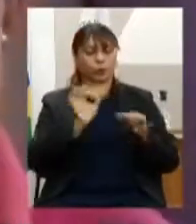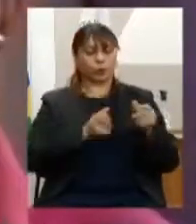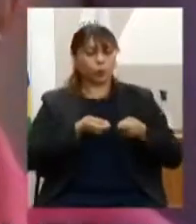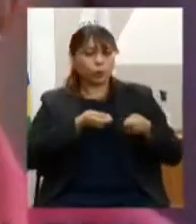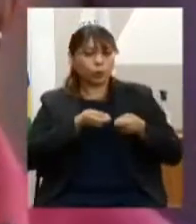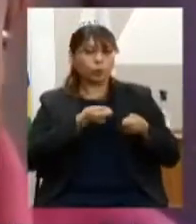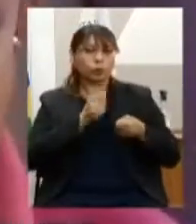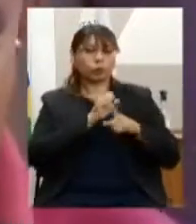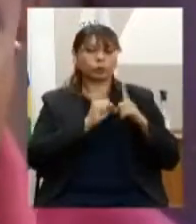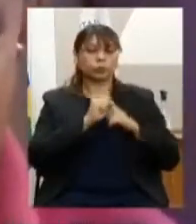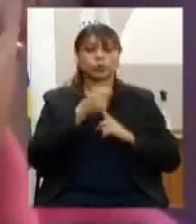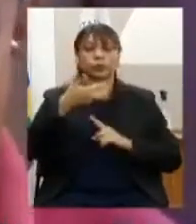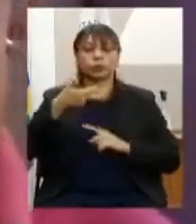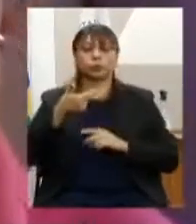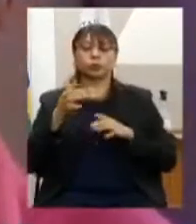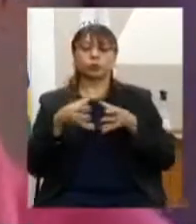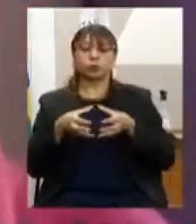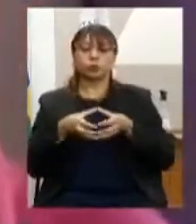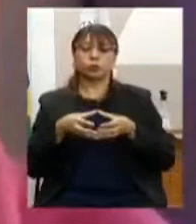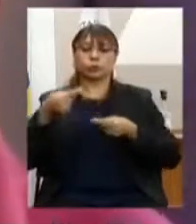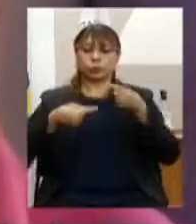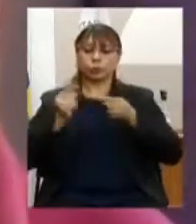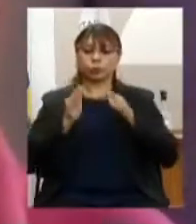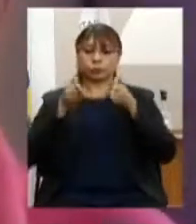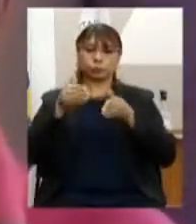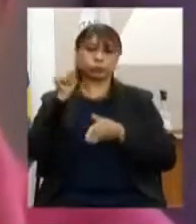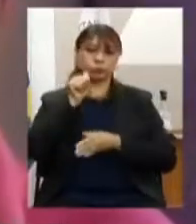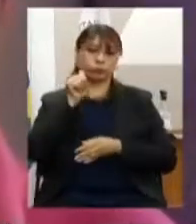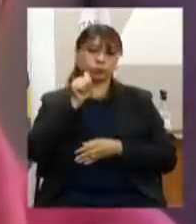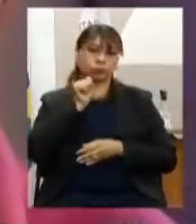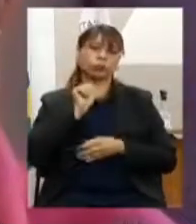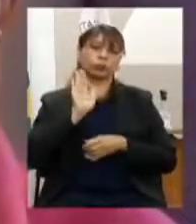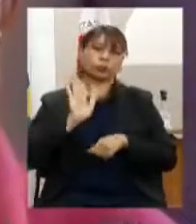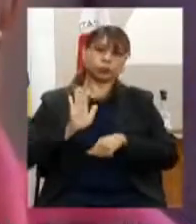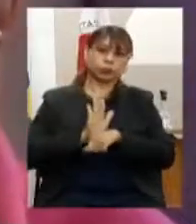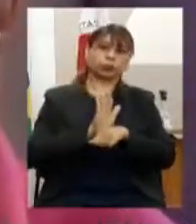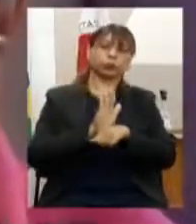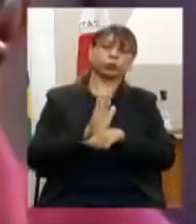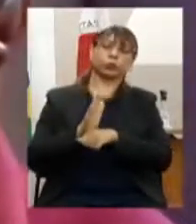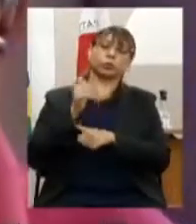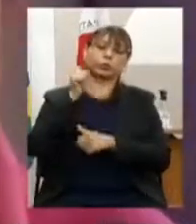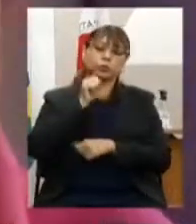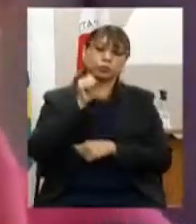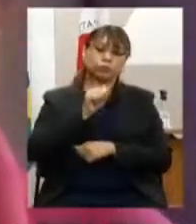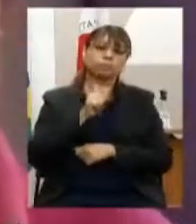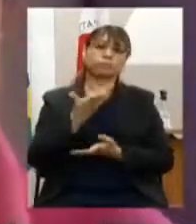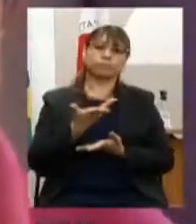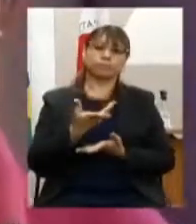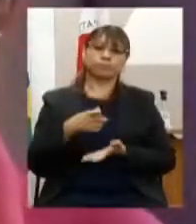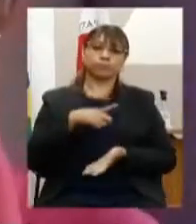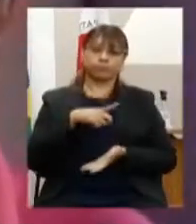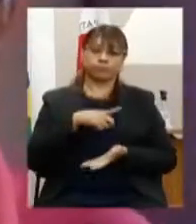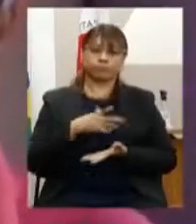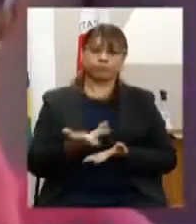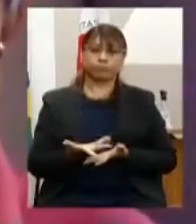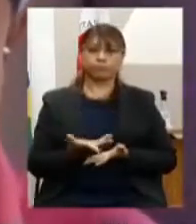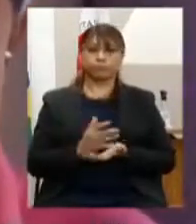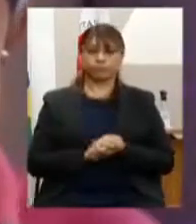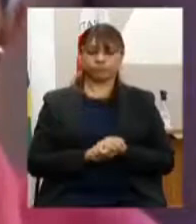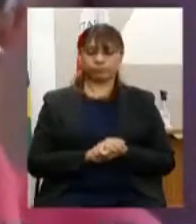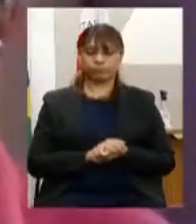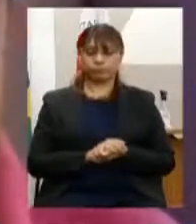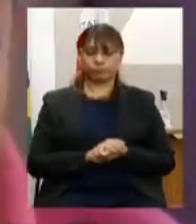Subgrupo 2, Política para Mulheres, Proteção a Mulheres em Situação de Violência de Gênero,